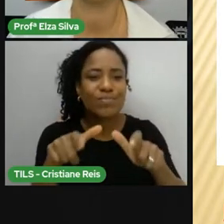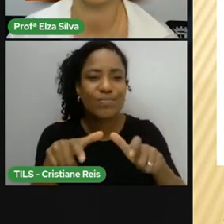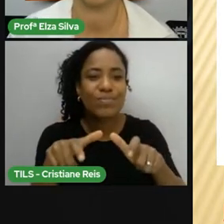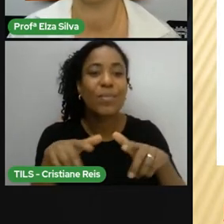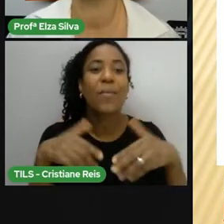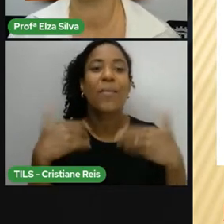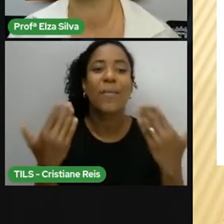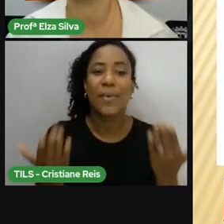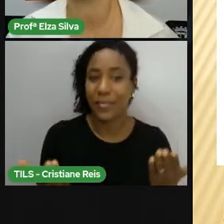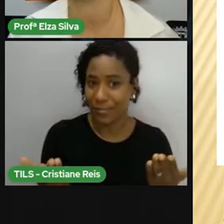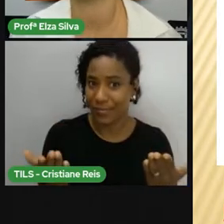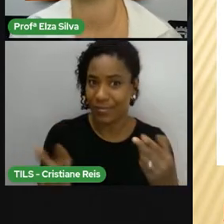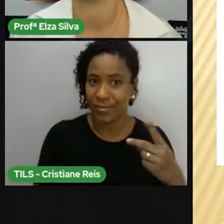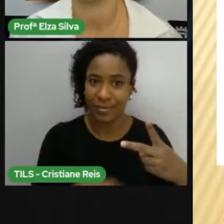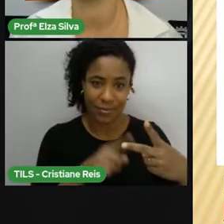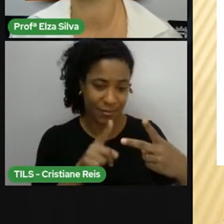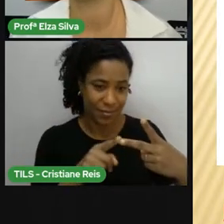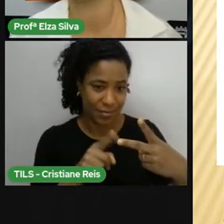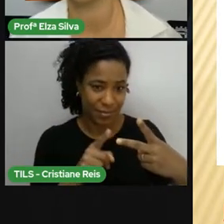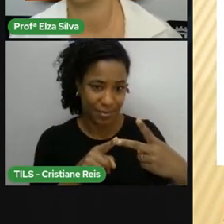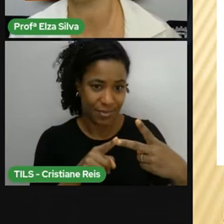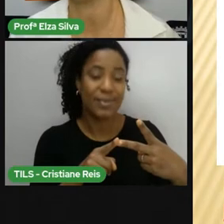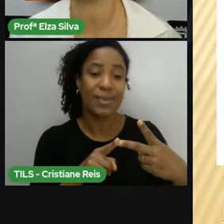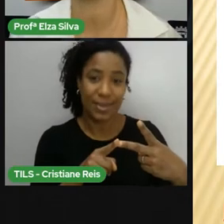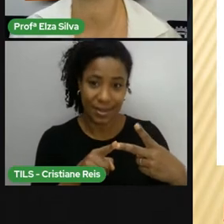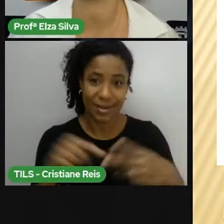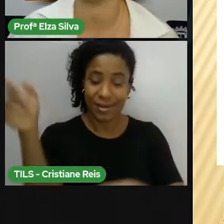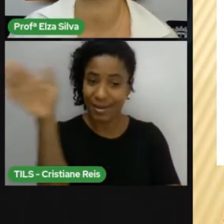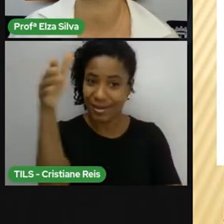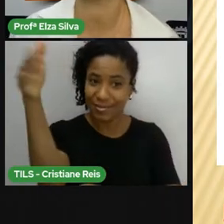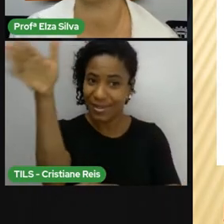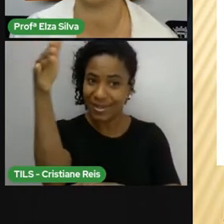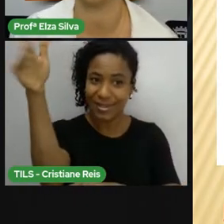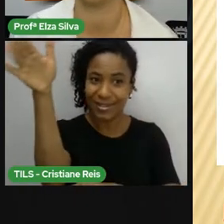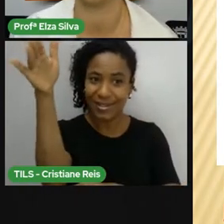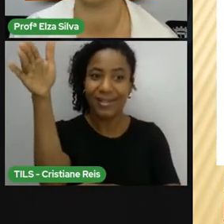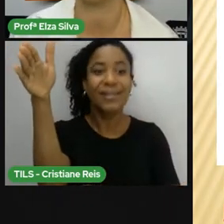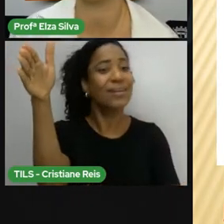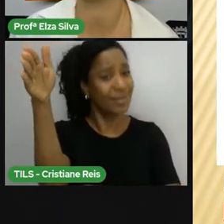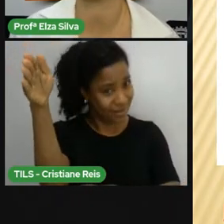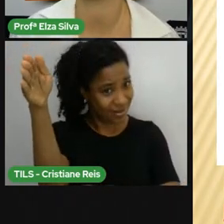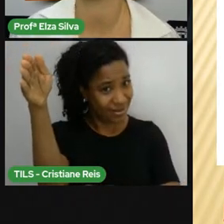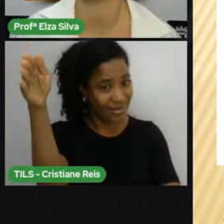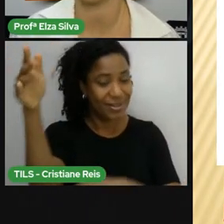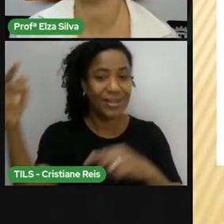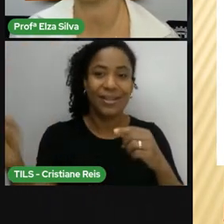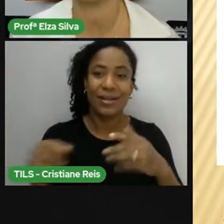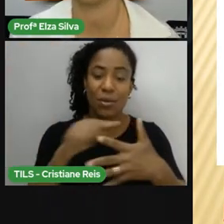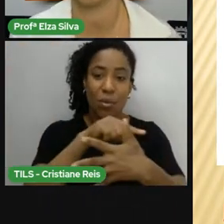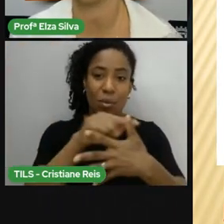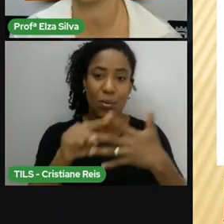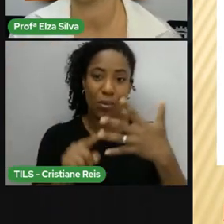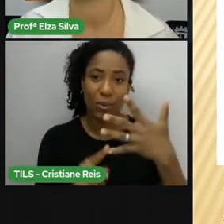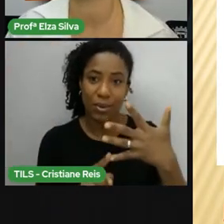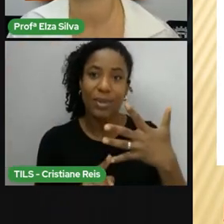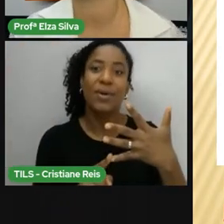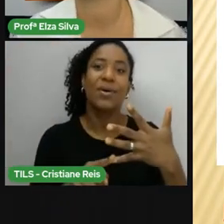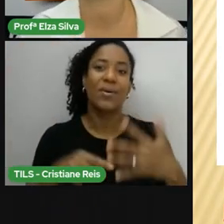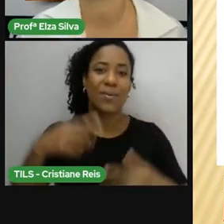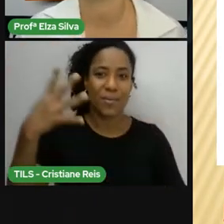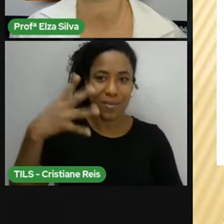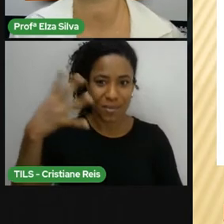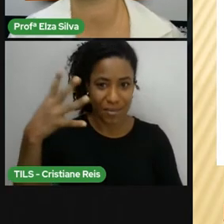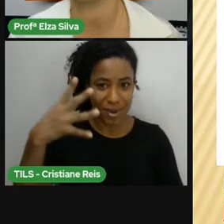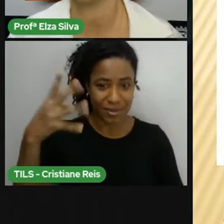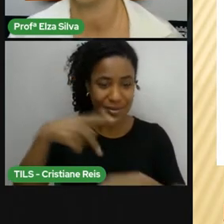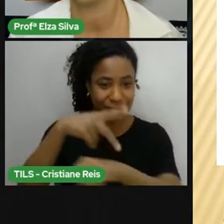Segunda dica As bandeiras Que estão ao lado Do jogo Nós temos aí Quatro bandeiras De países